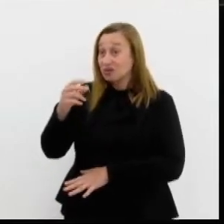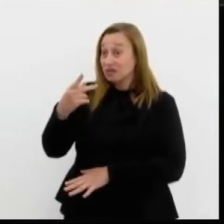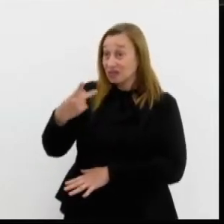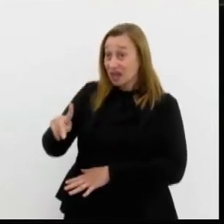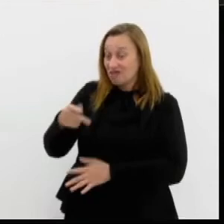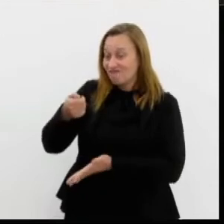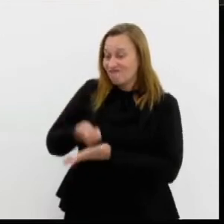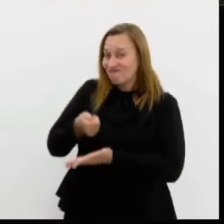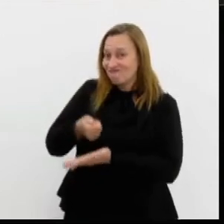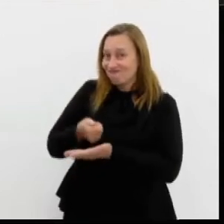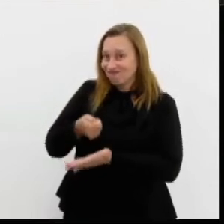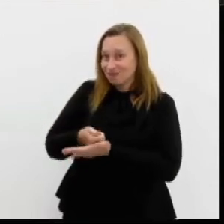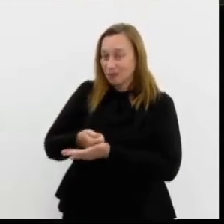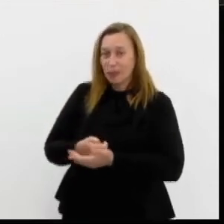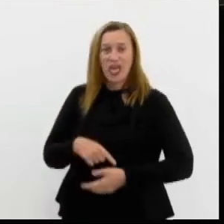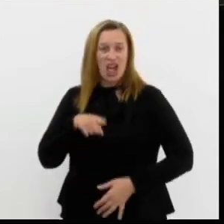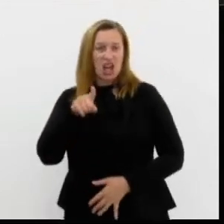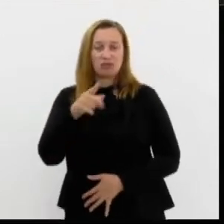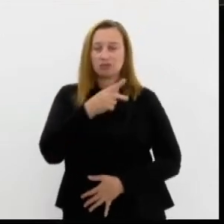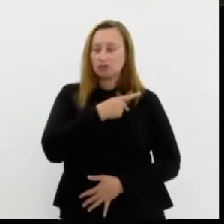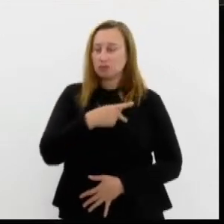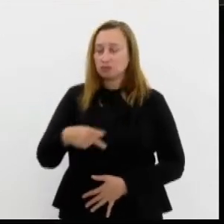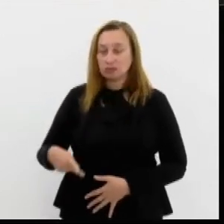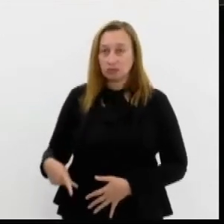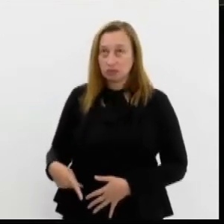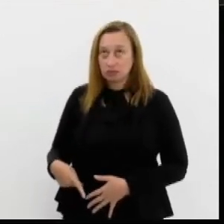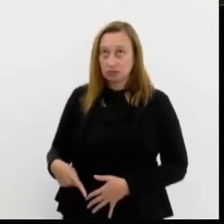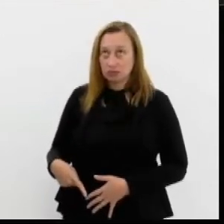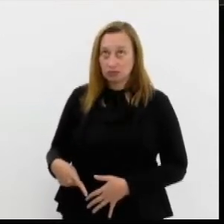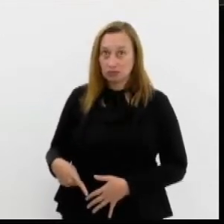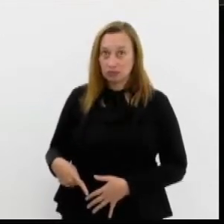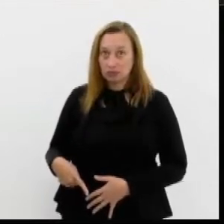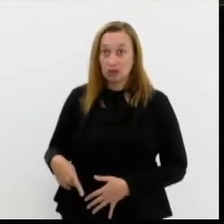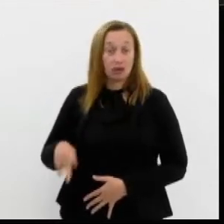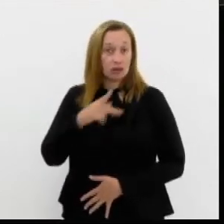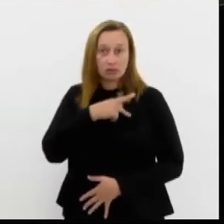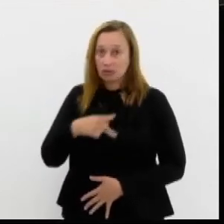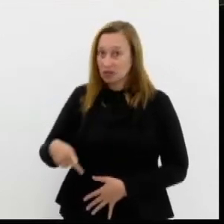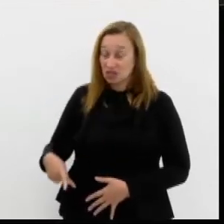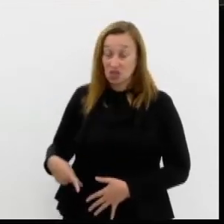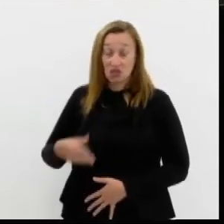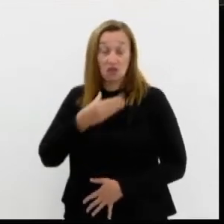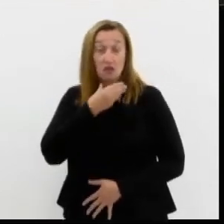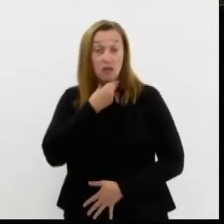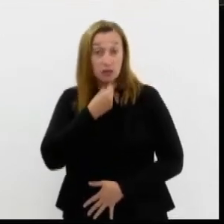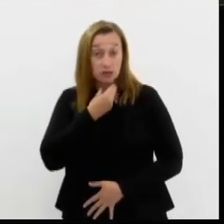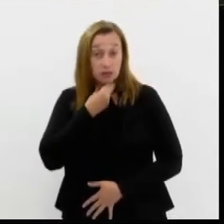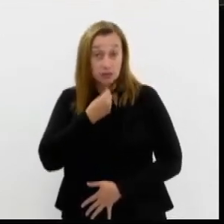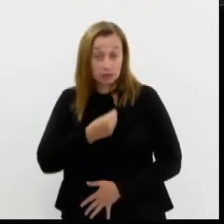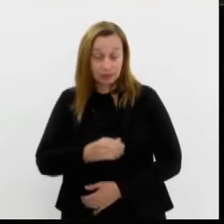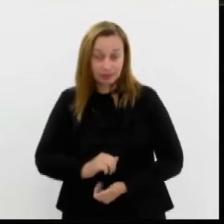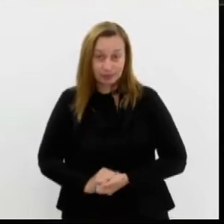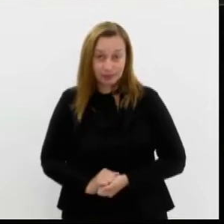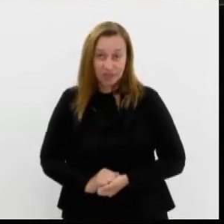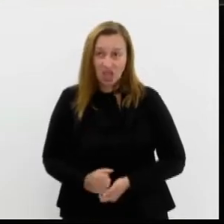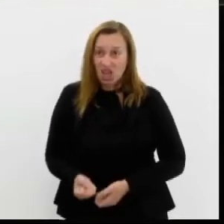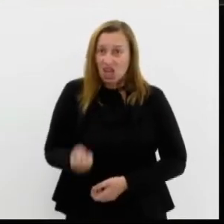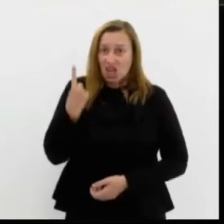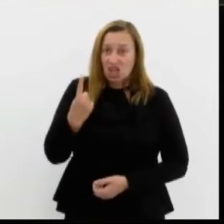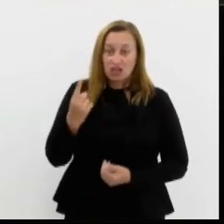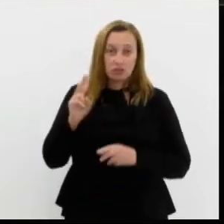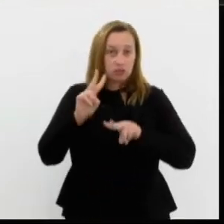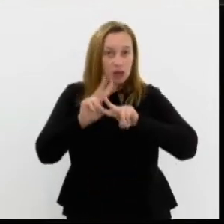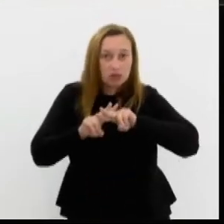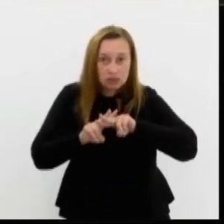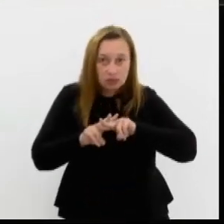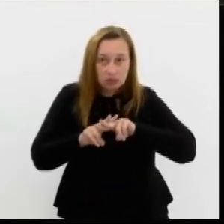Esse presidente inglório, este presidente fake, esse ex-presidiário,